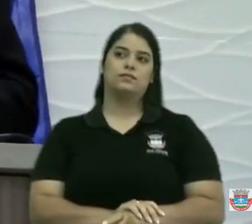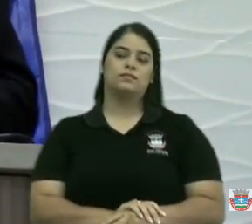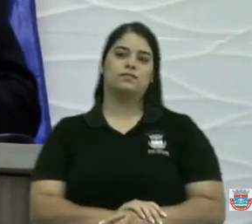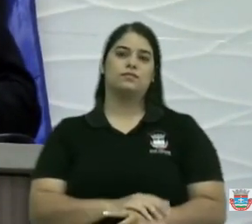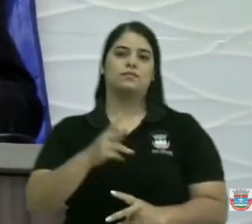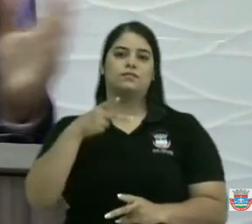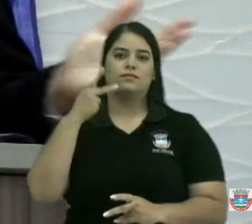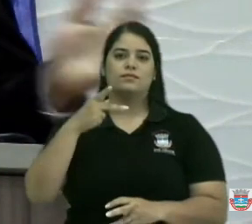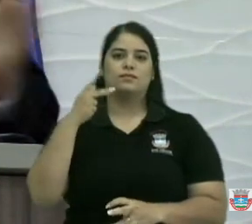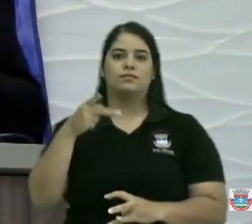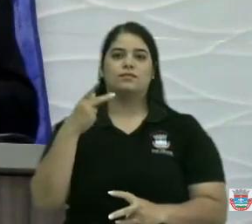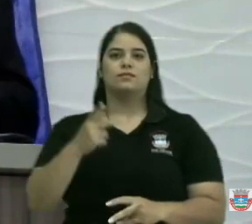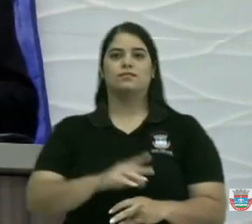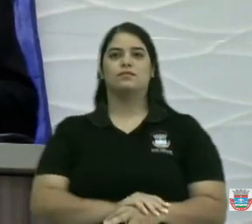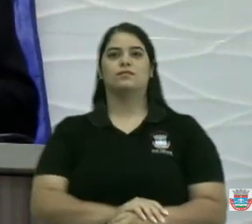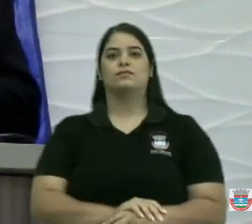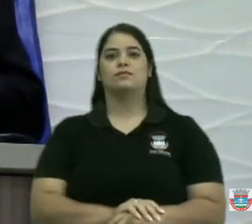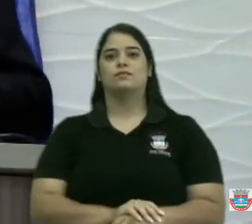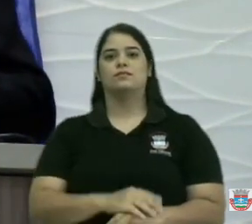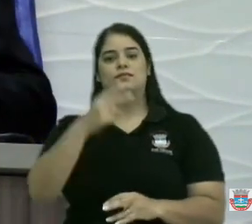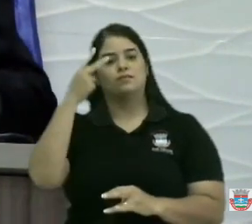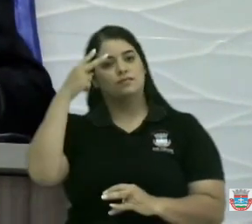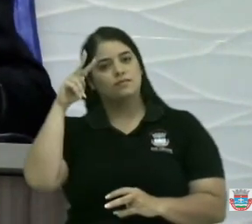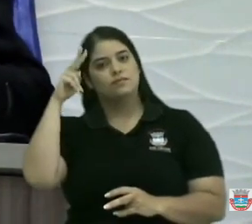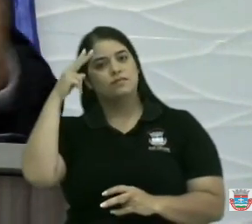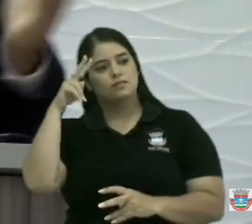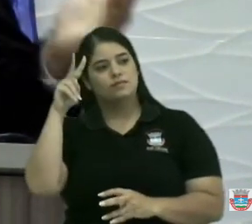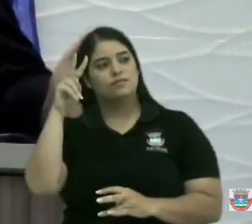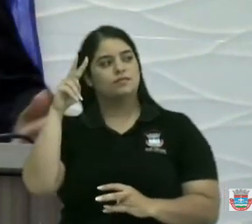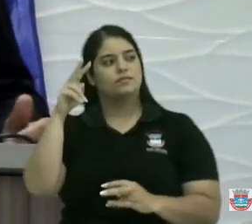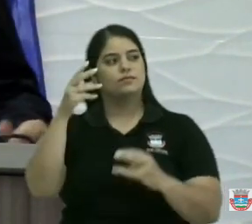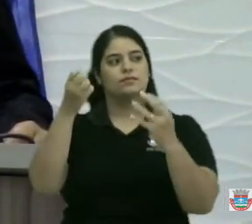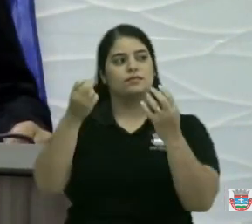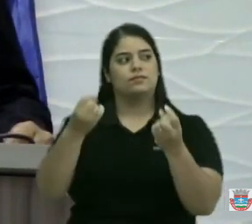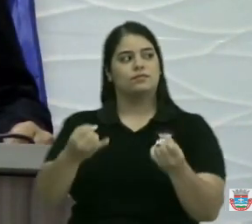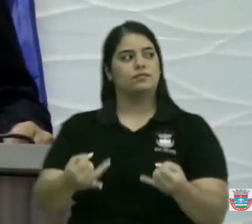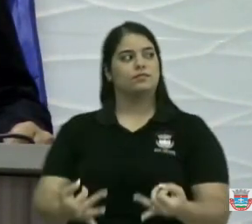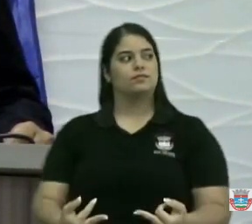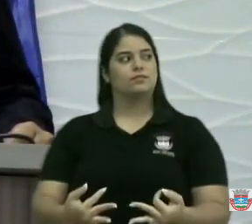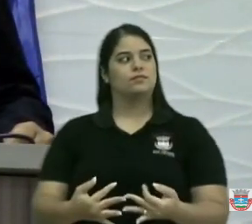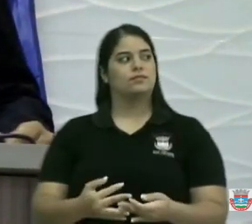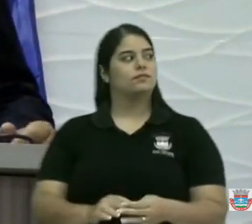contar essas histórias que foram contadas aqui, né.